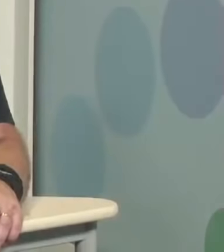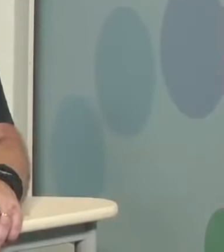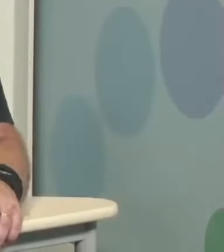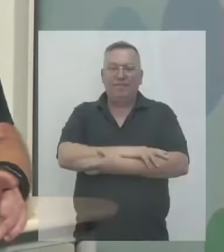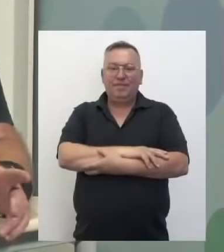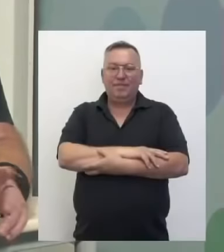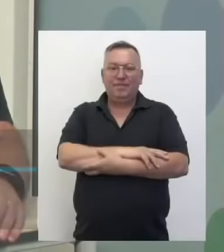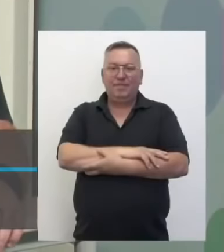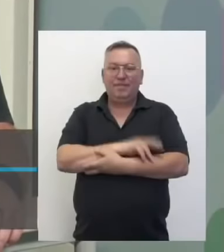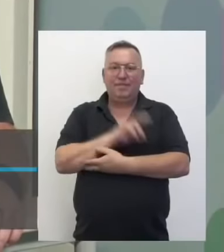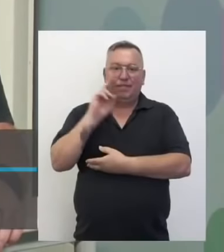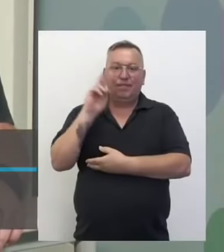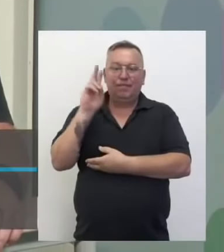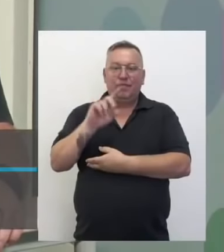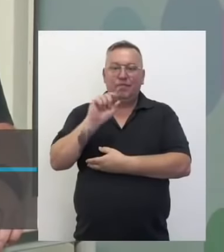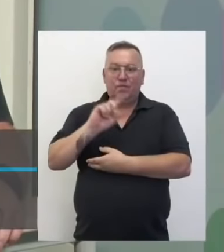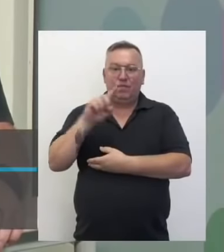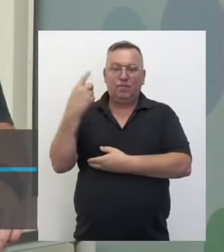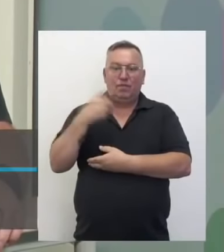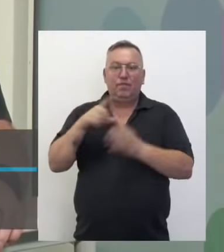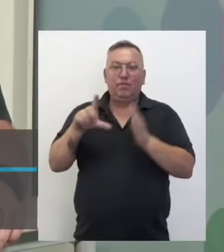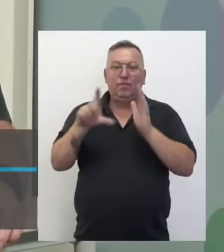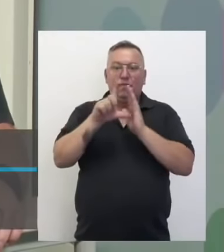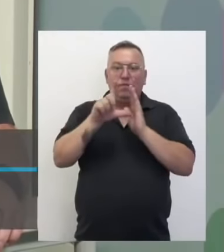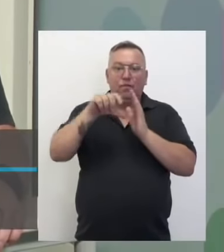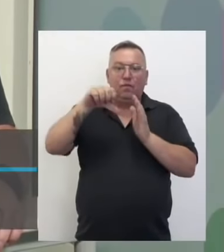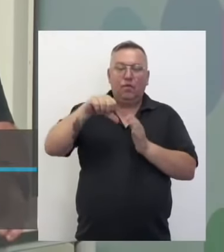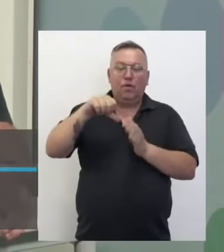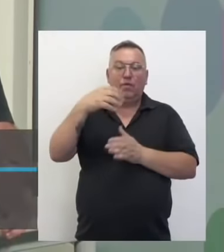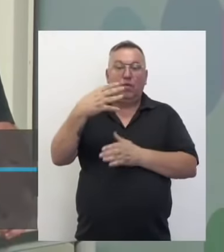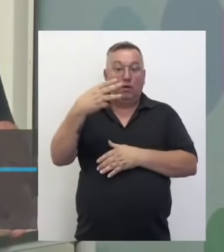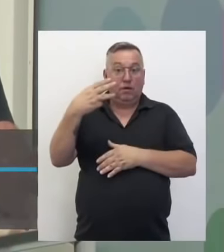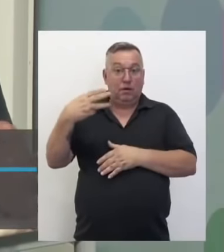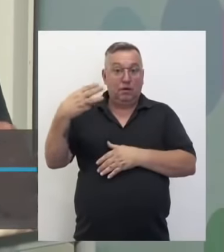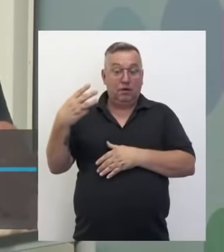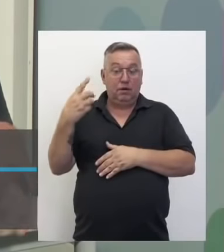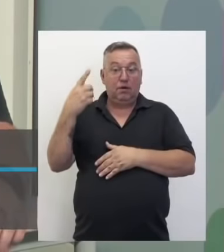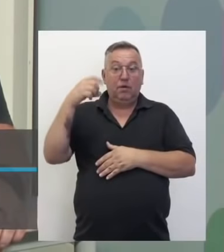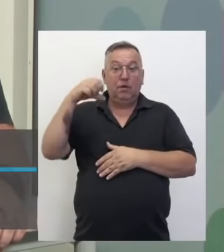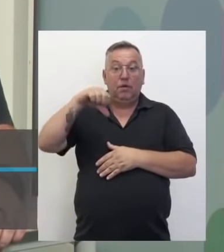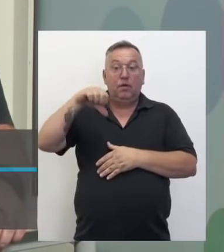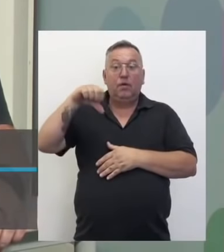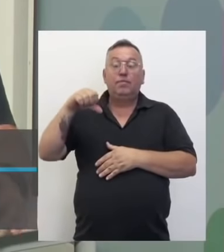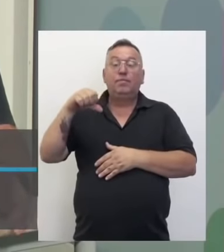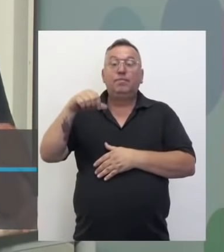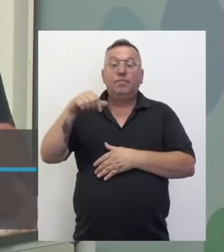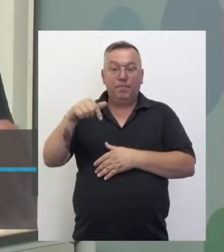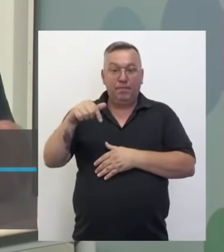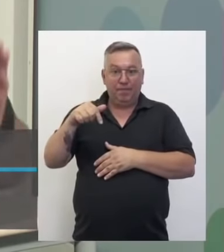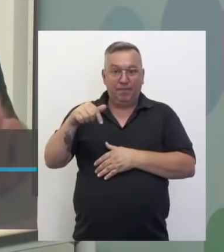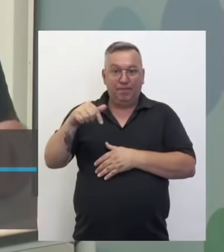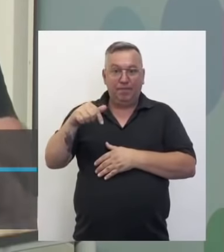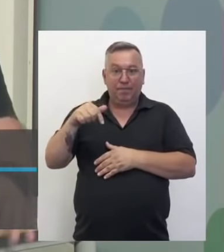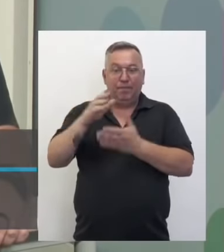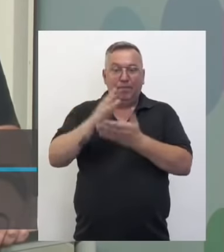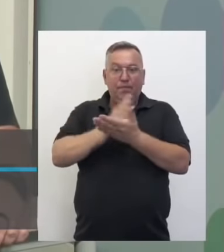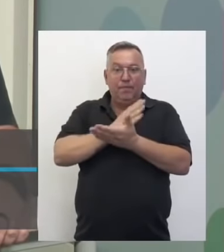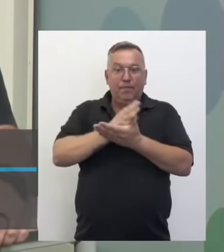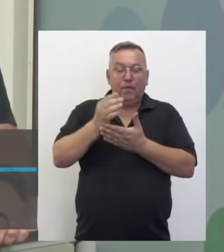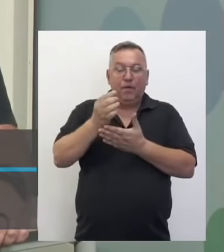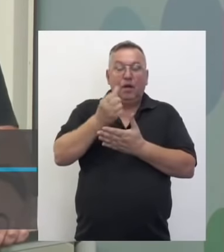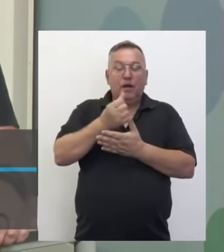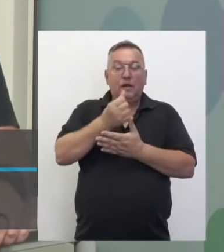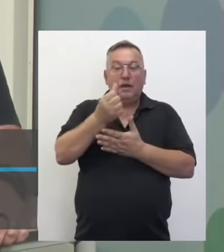Bom, então vocês viram aí que nós temos a Lei 9.433, de 1997, que dividiu em seis